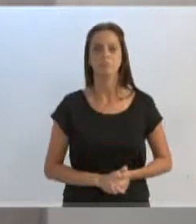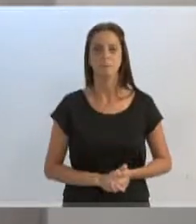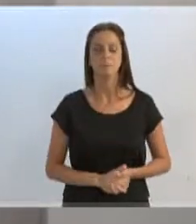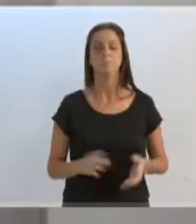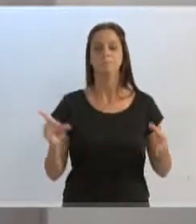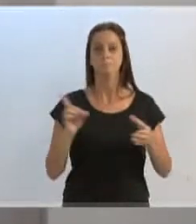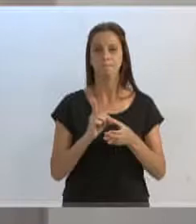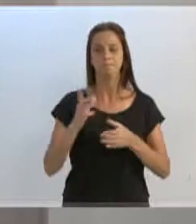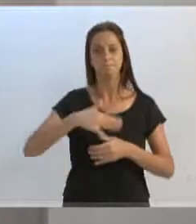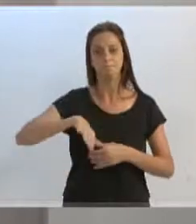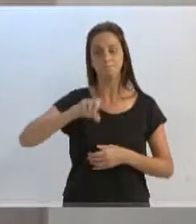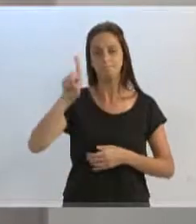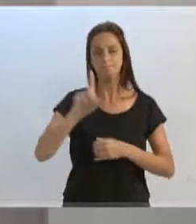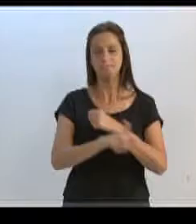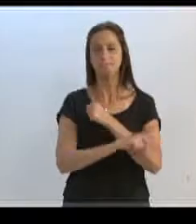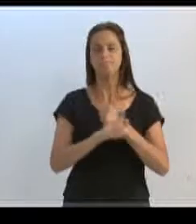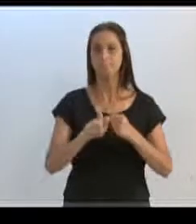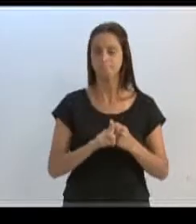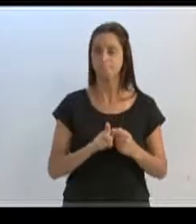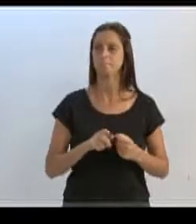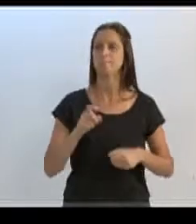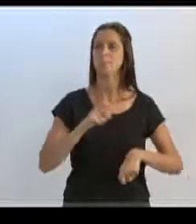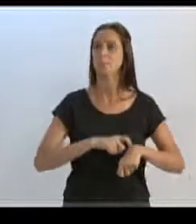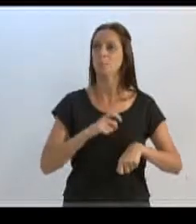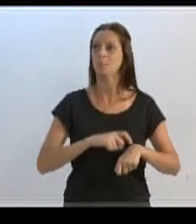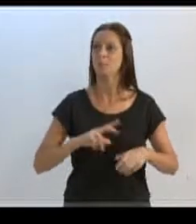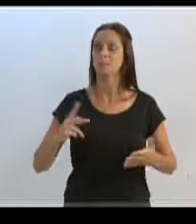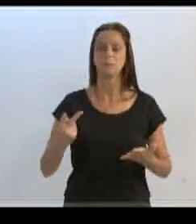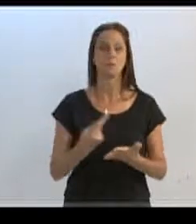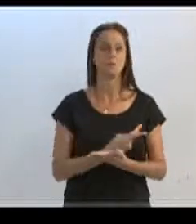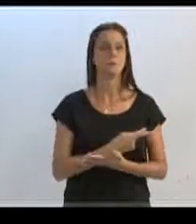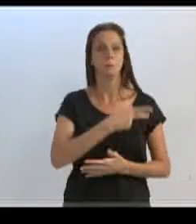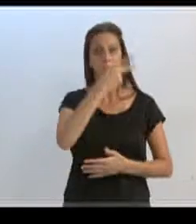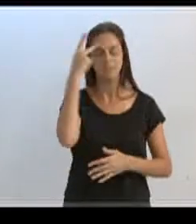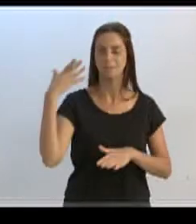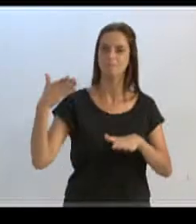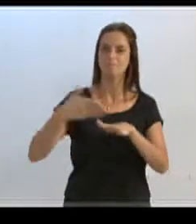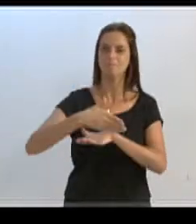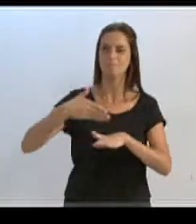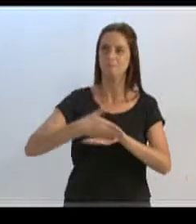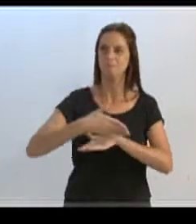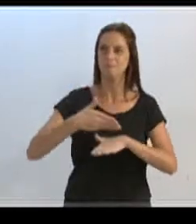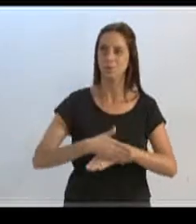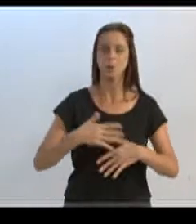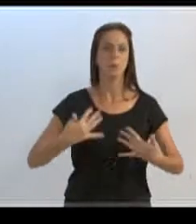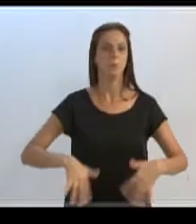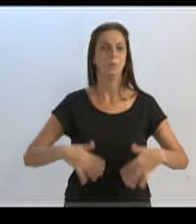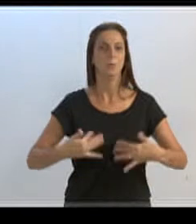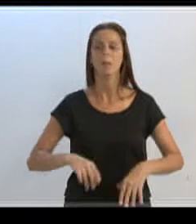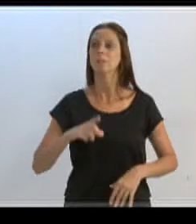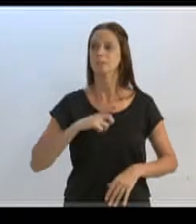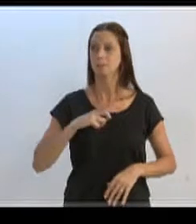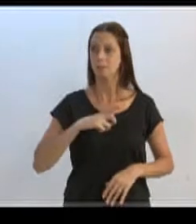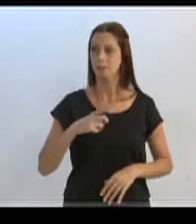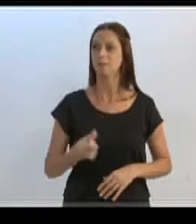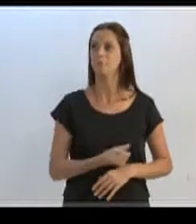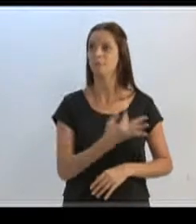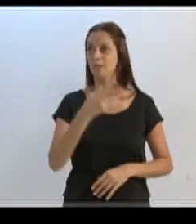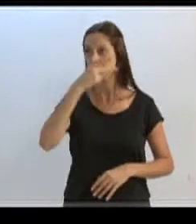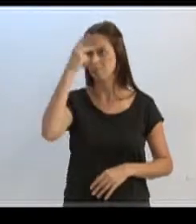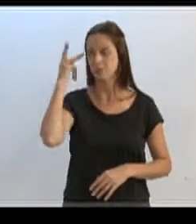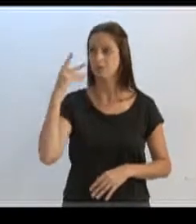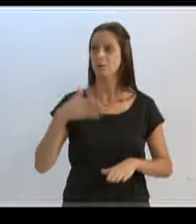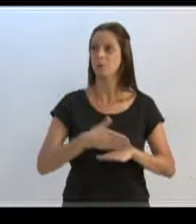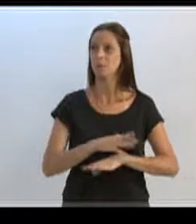da Intendência do Garcia, uma cerimônia muito prestigiada, onde tivemos aí a participação de